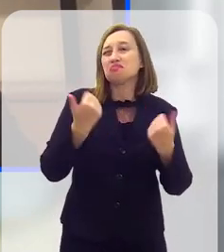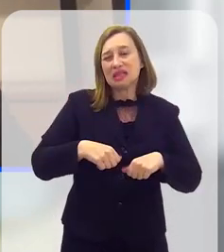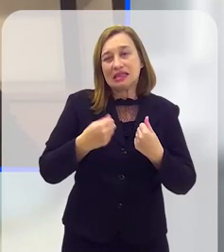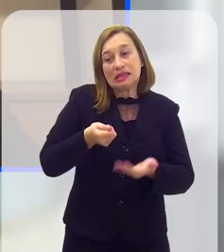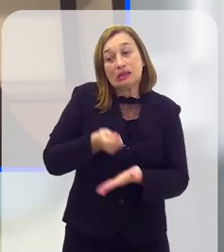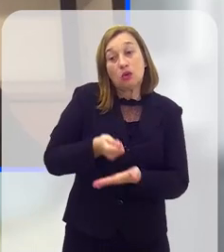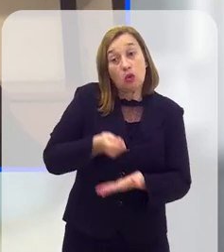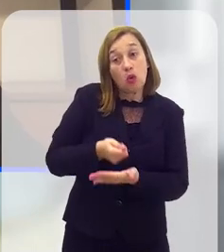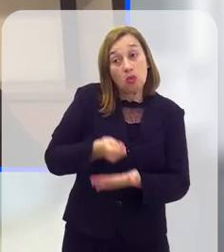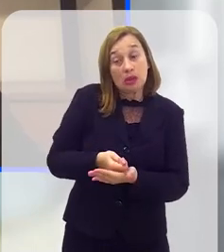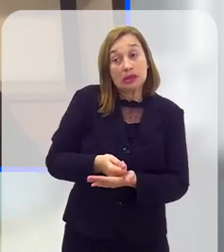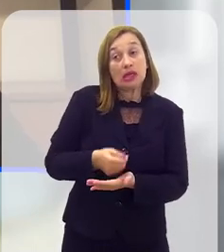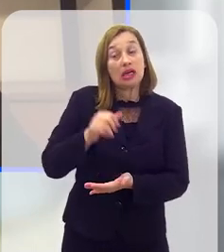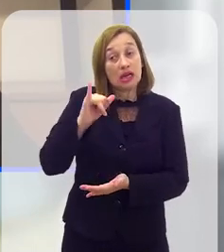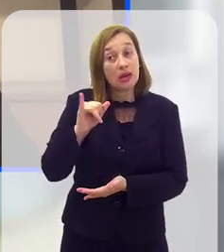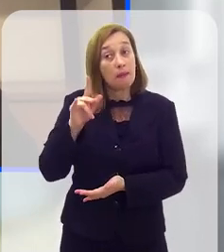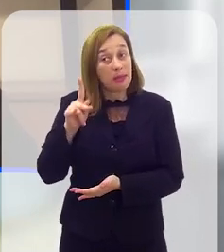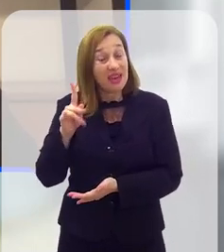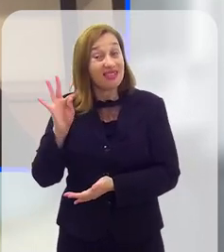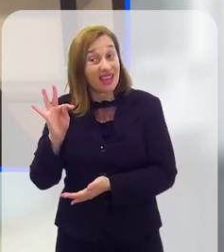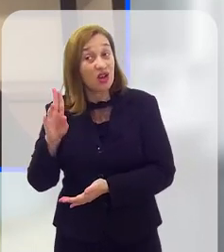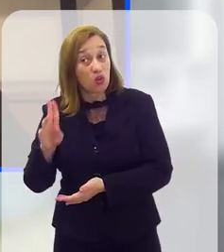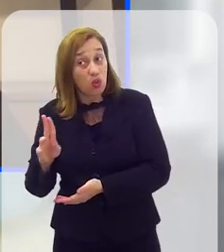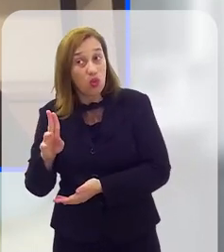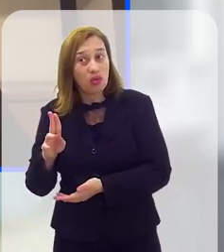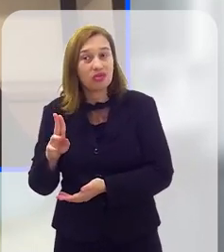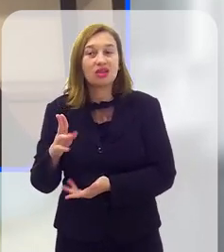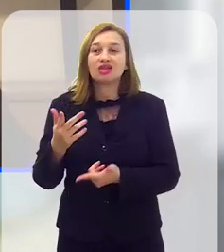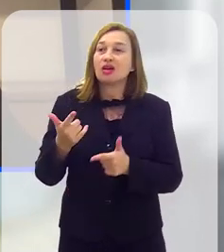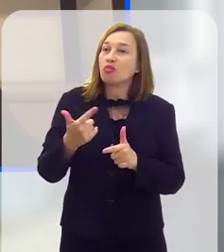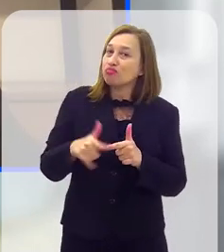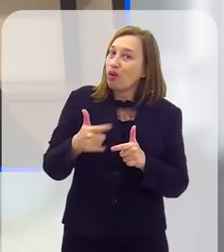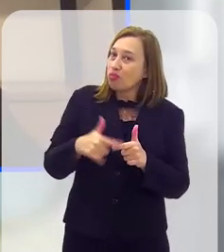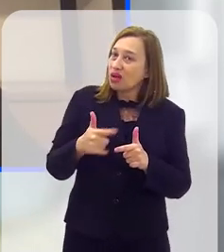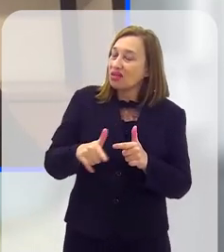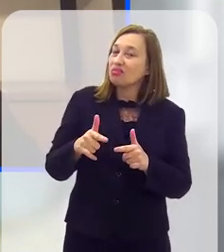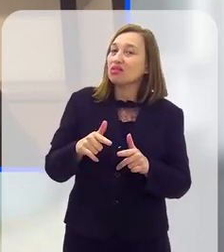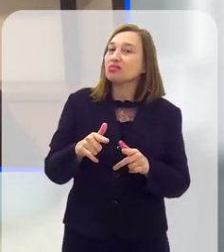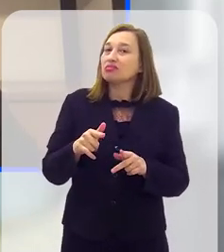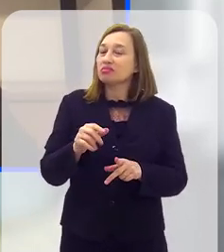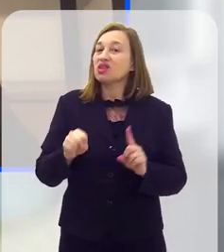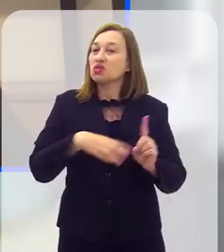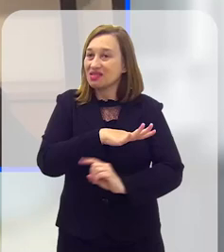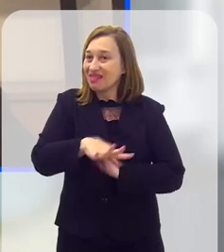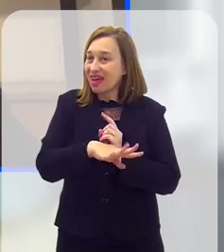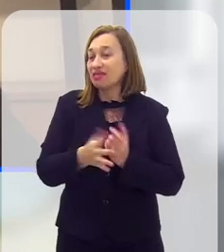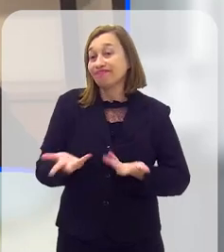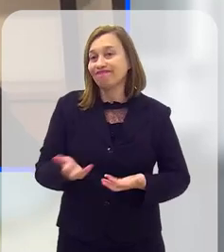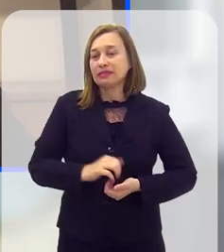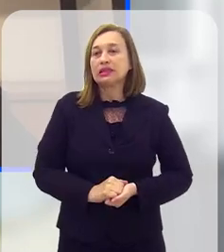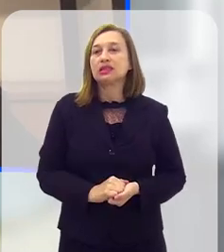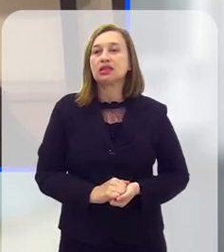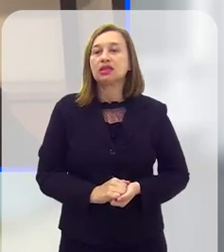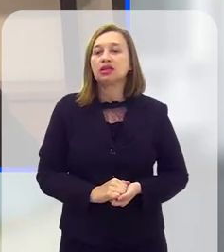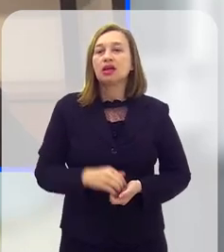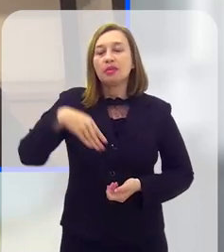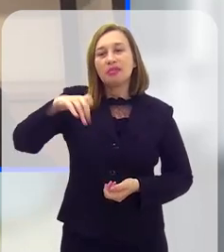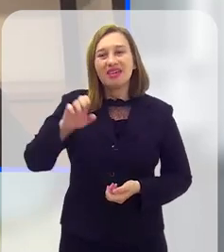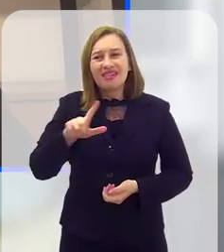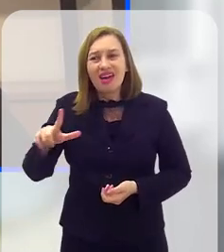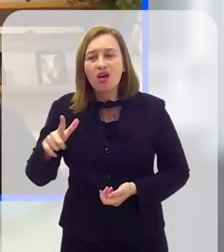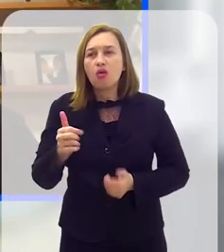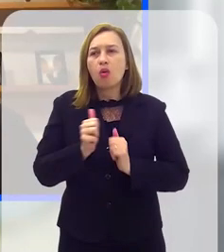Porém, às vezes, precisa fazer uma cobrança extra no IPTU e isso causa um pouco de desconforto na população.